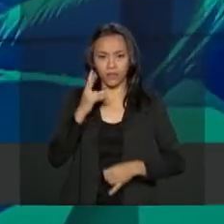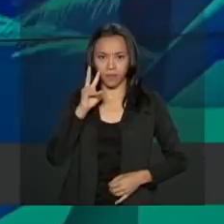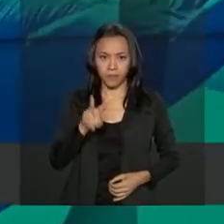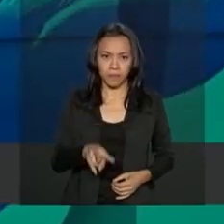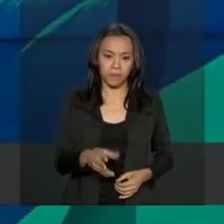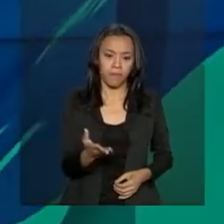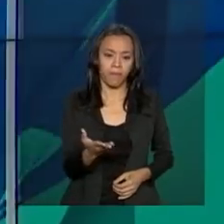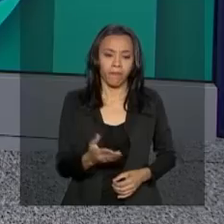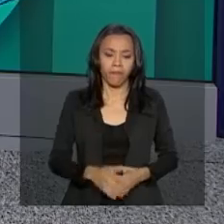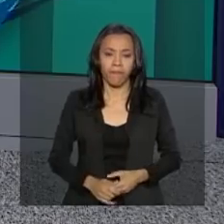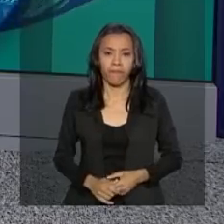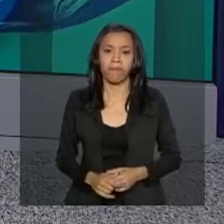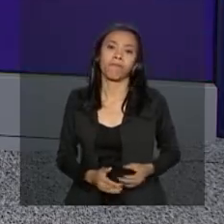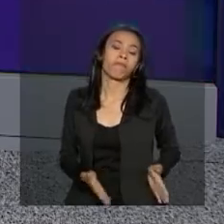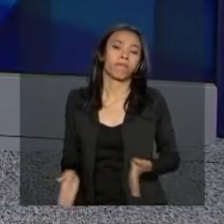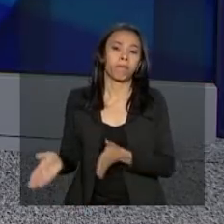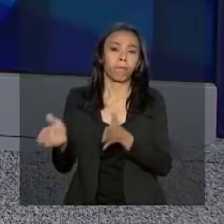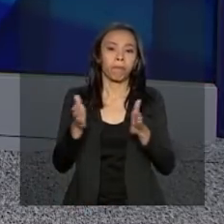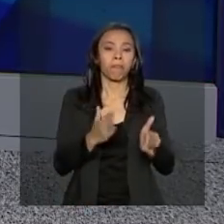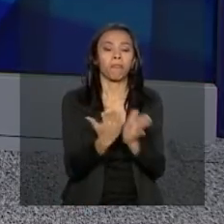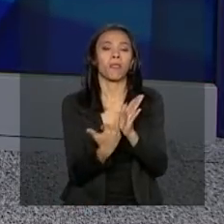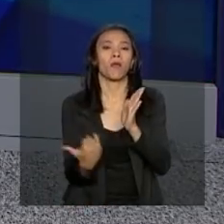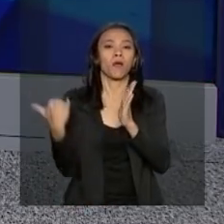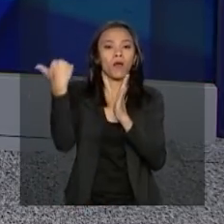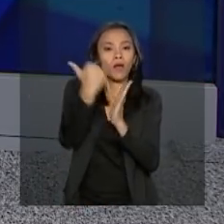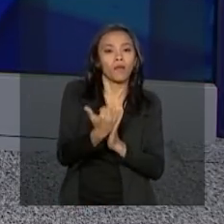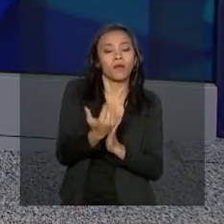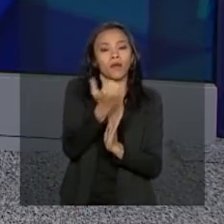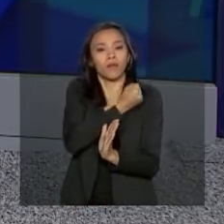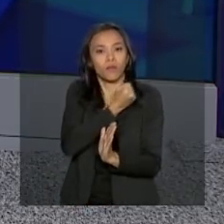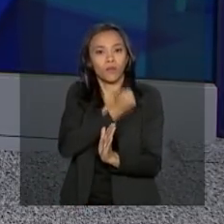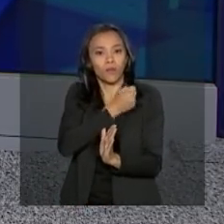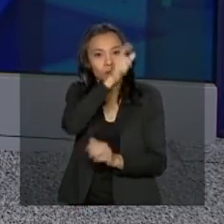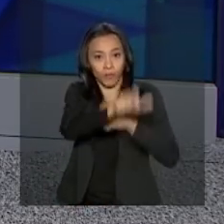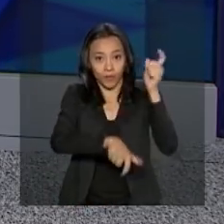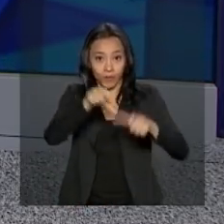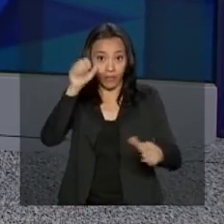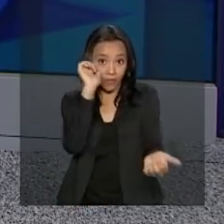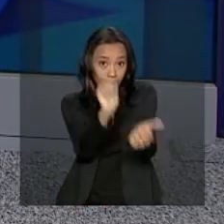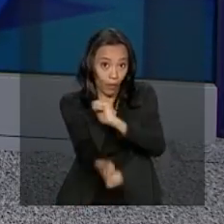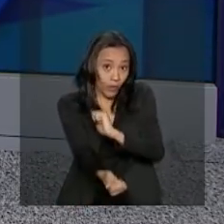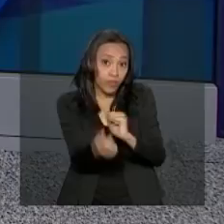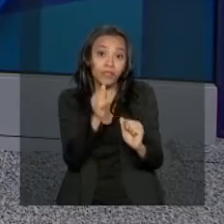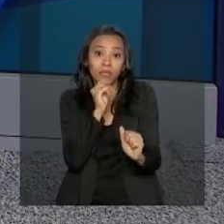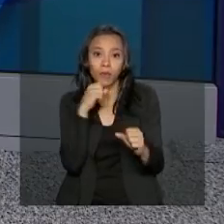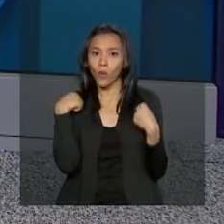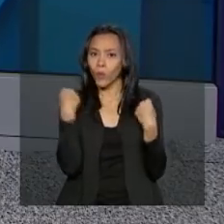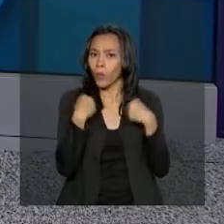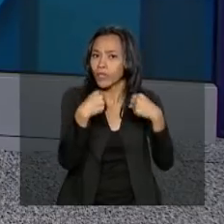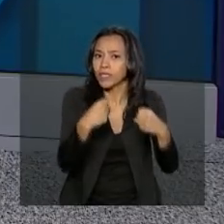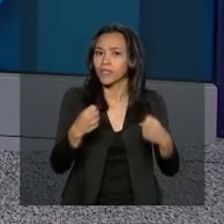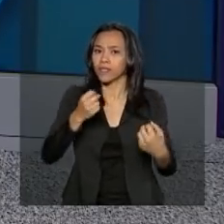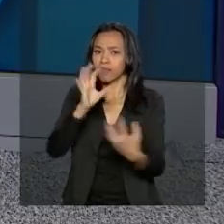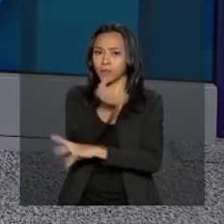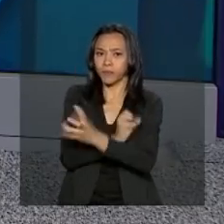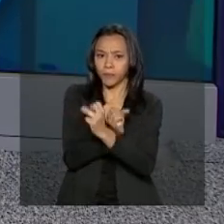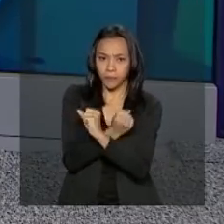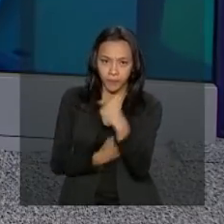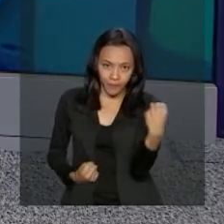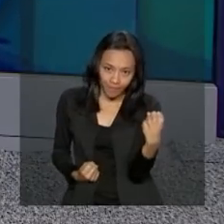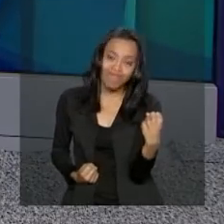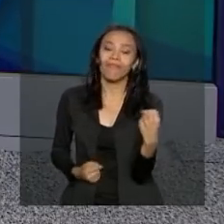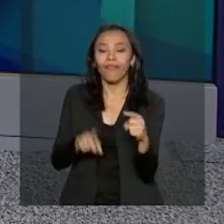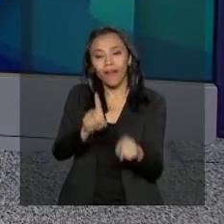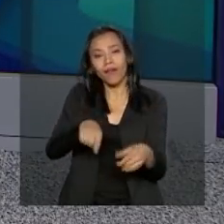.br. Cresceu o número de brasileiros que praticam esportes como corrida e artes marciais. É o que